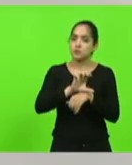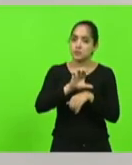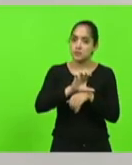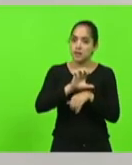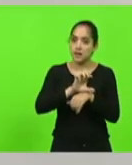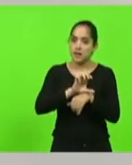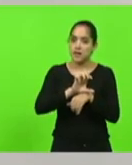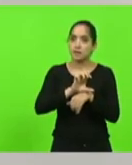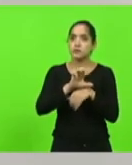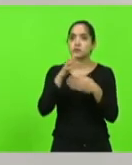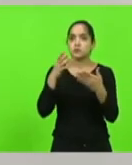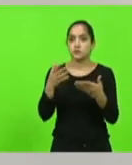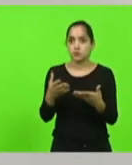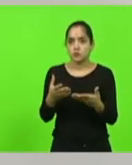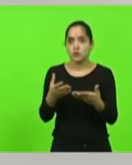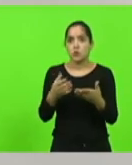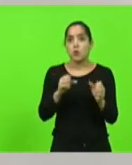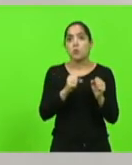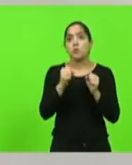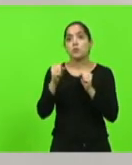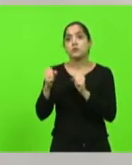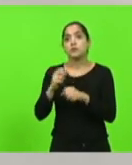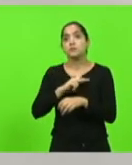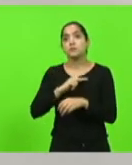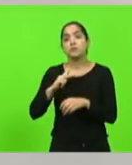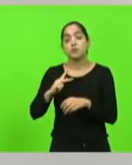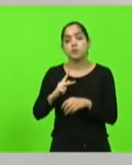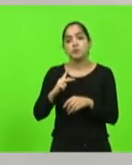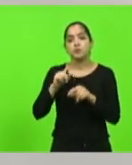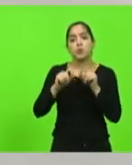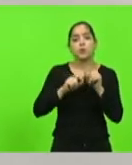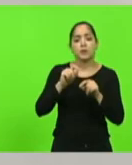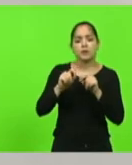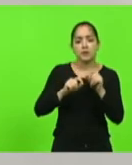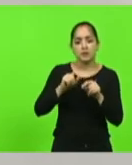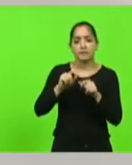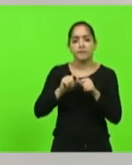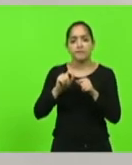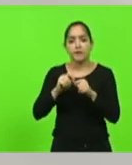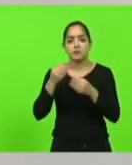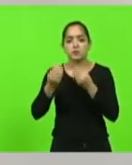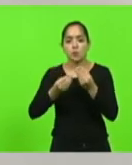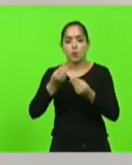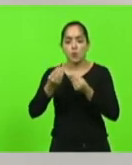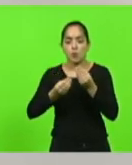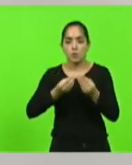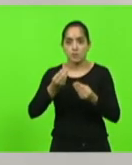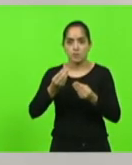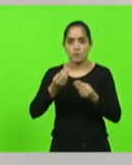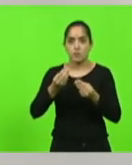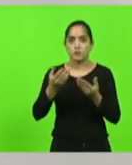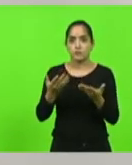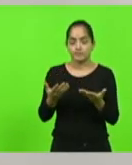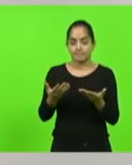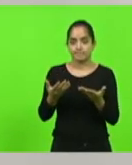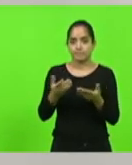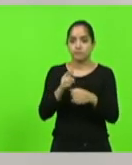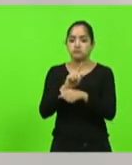os seus braços, o poder público, o que ele faz, o que ele abrange, como faz e como gere a si mesmo.